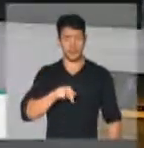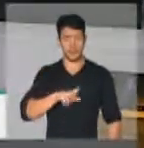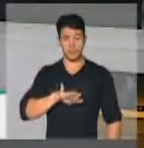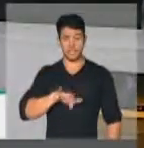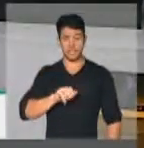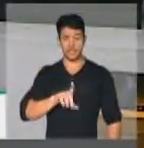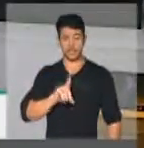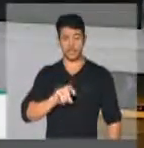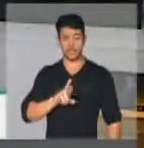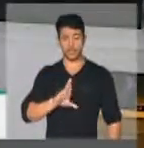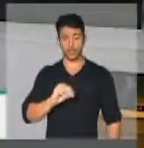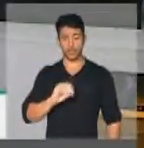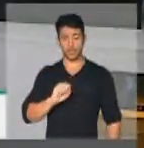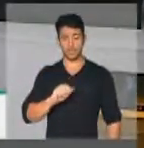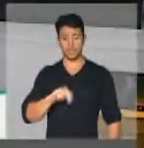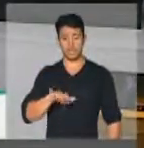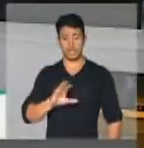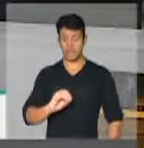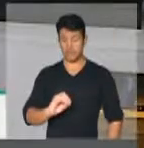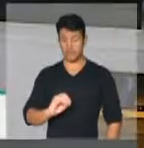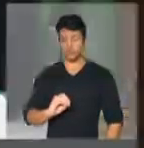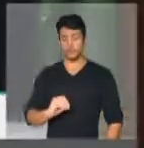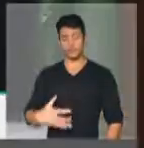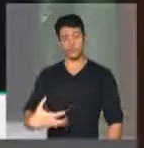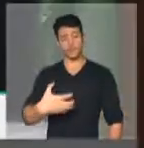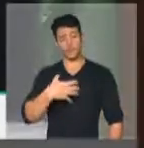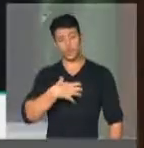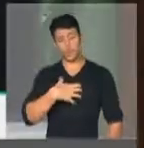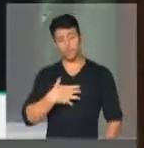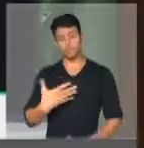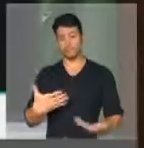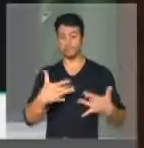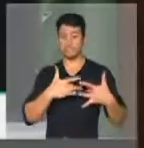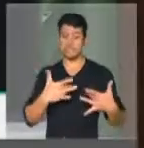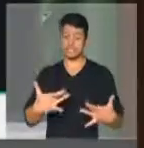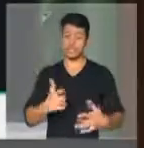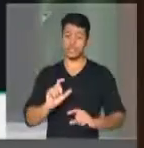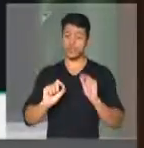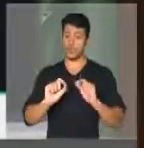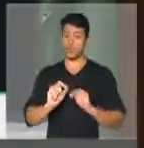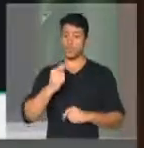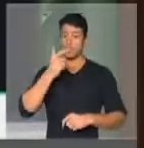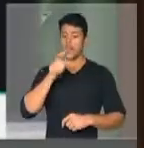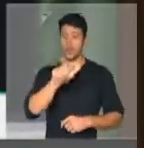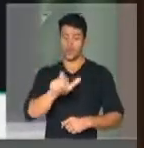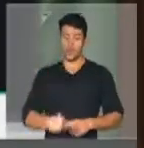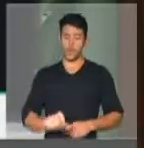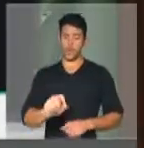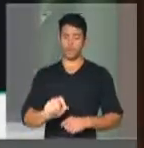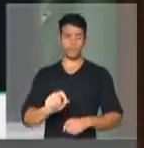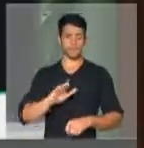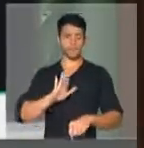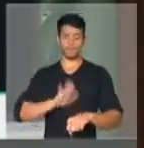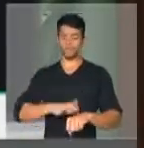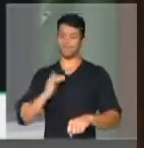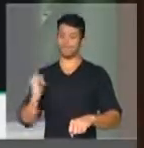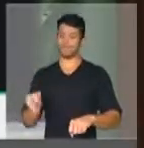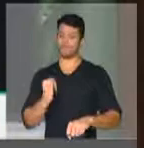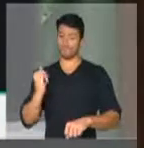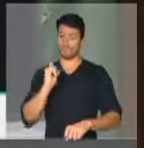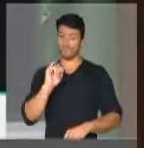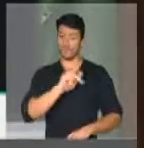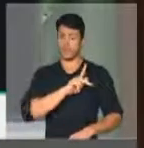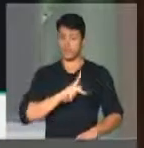minha solidariedade àquele que foi o maior presidente dessa nação e que olhou para os pequenos